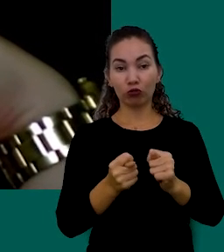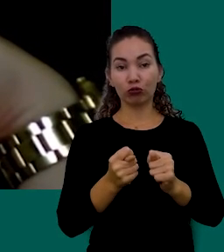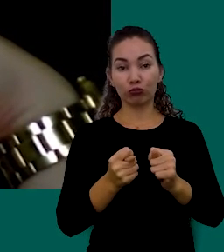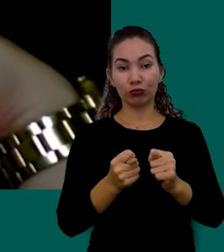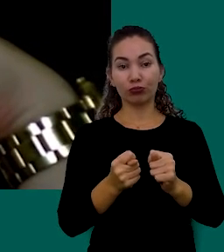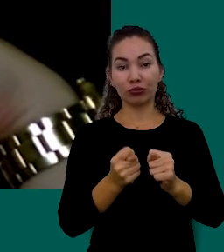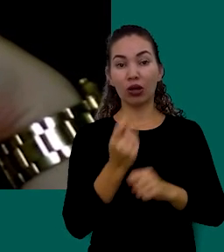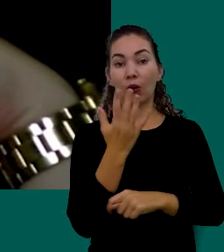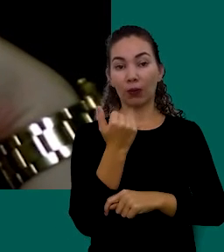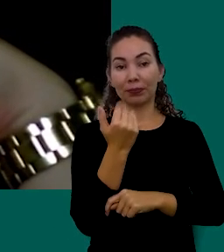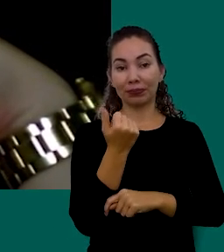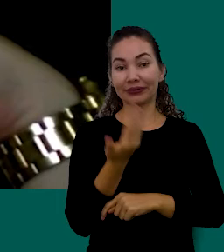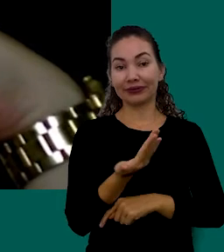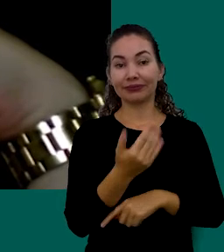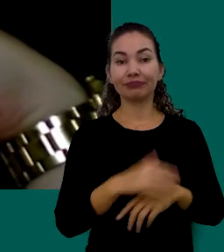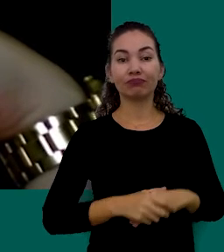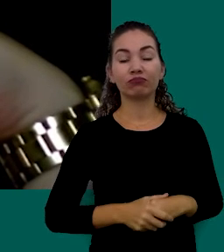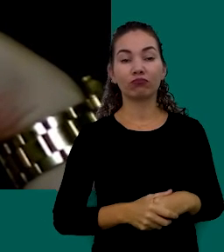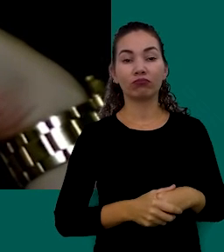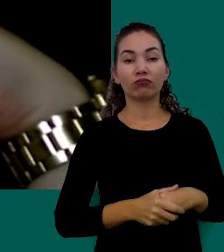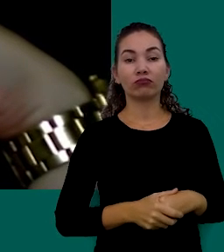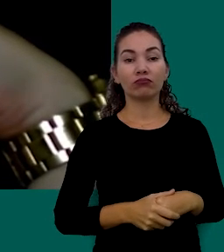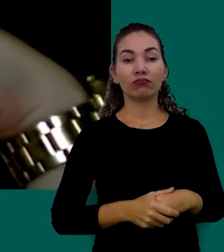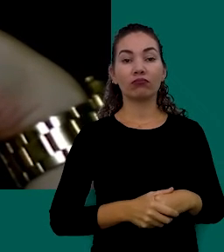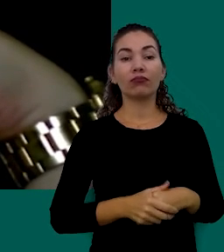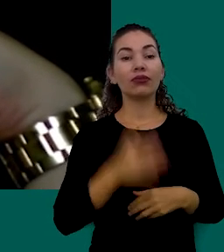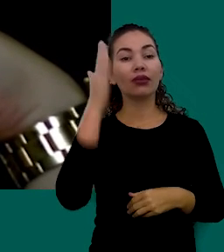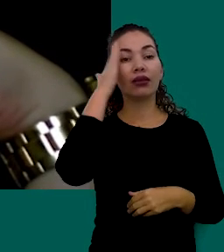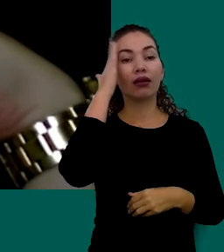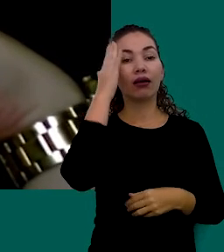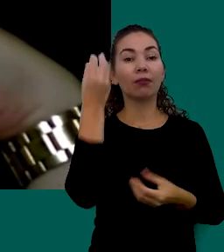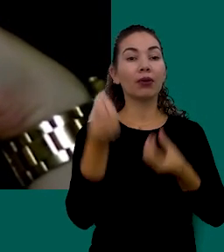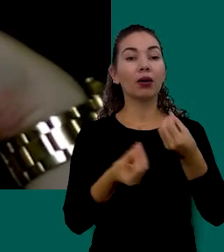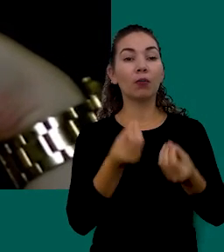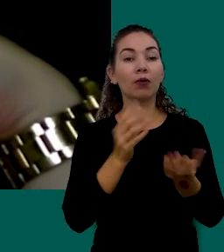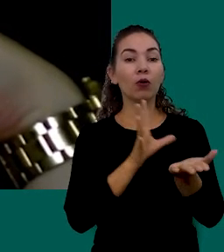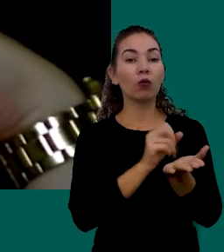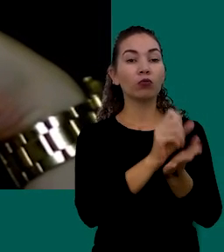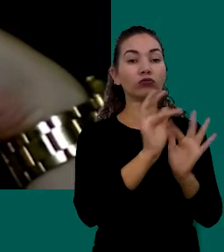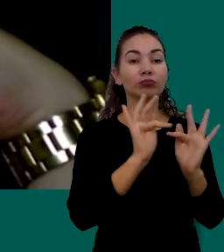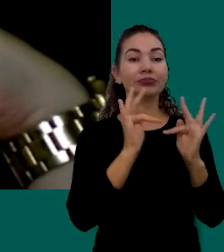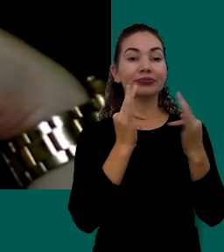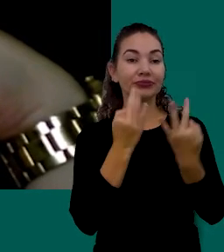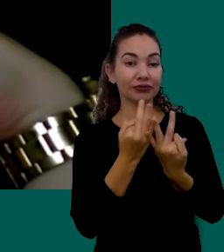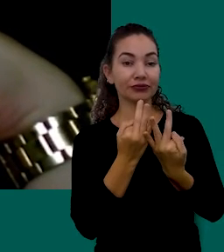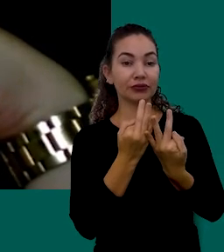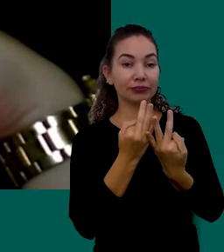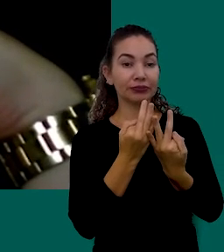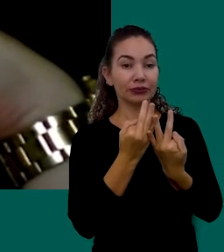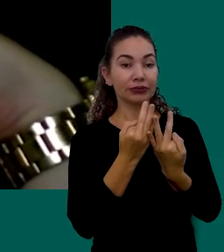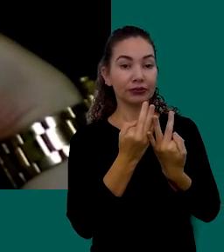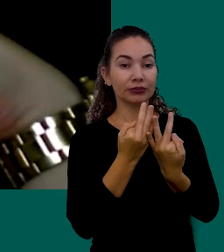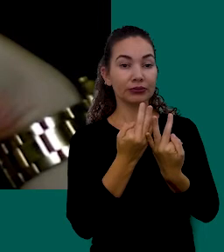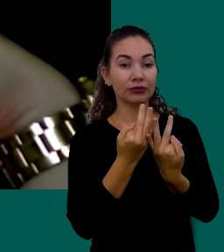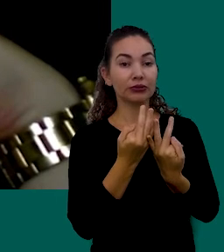A Alimentação Saiba O Consumo Da Sua Família Então Compre Apenas A Quantidade De